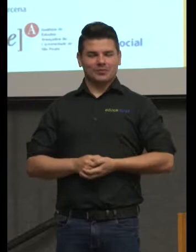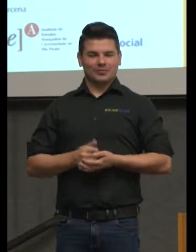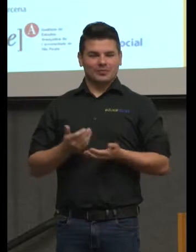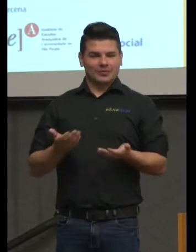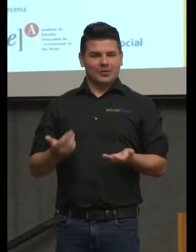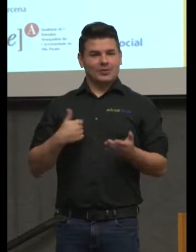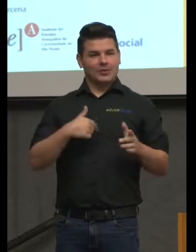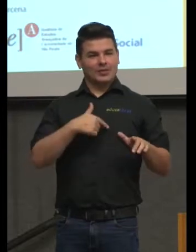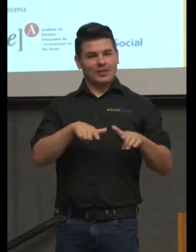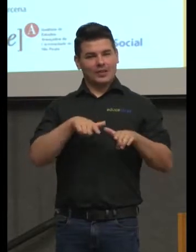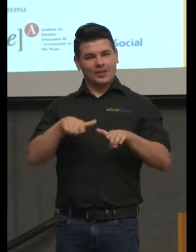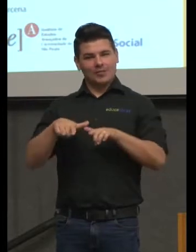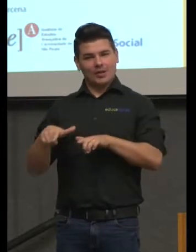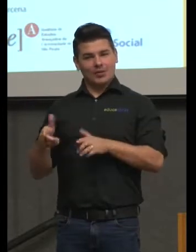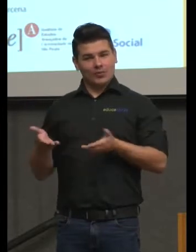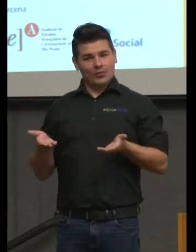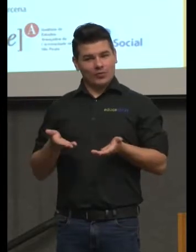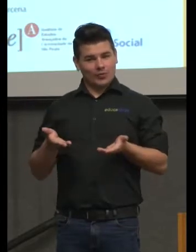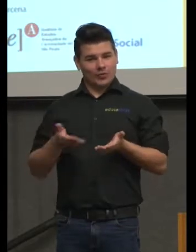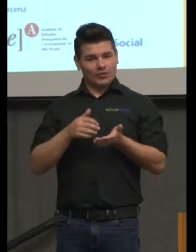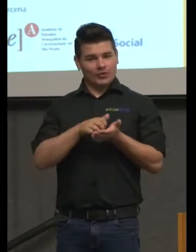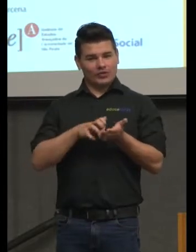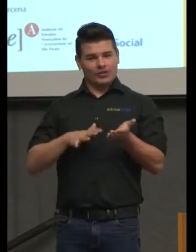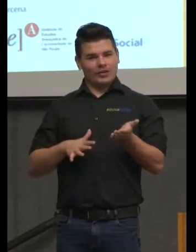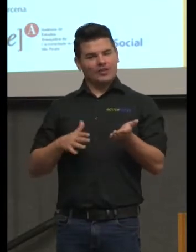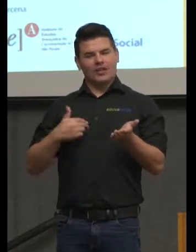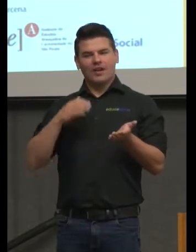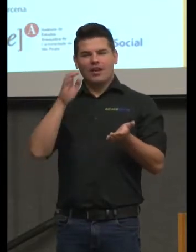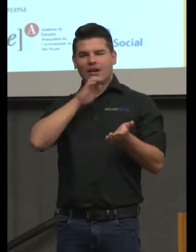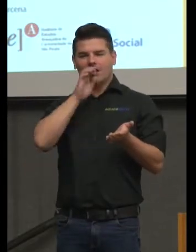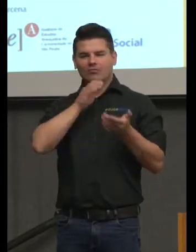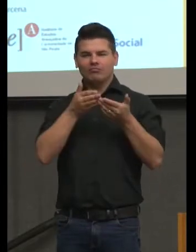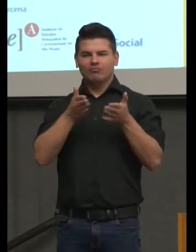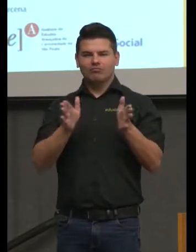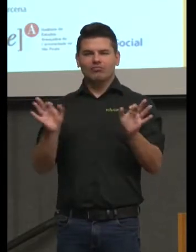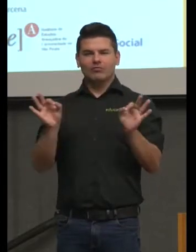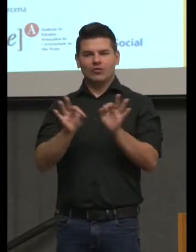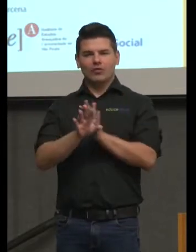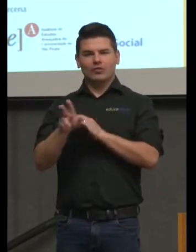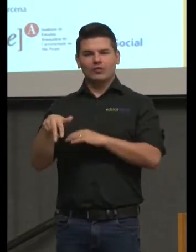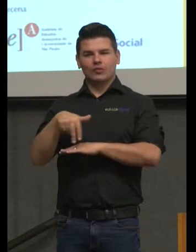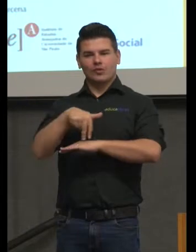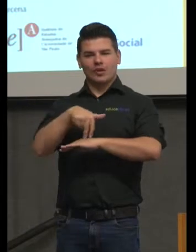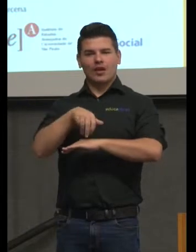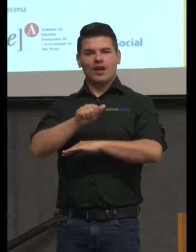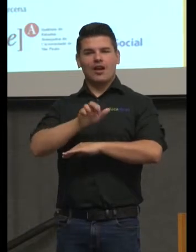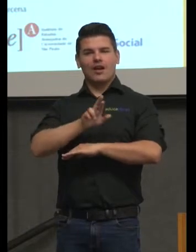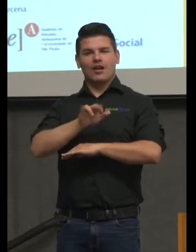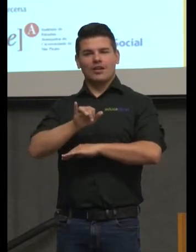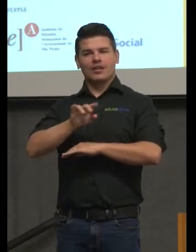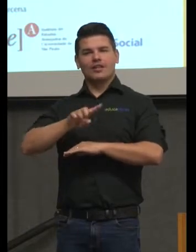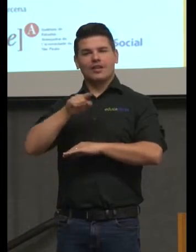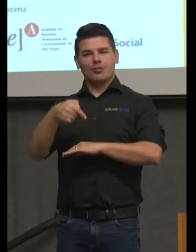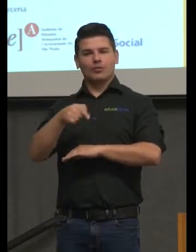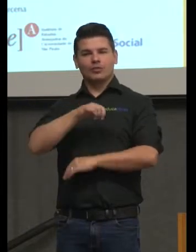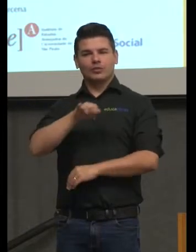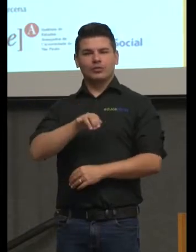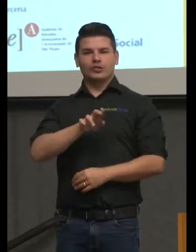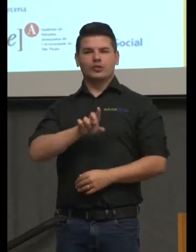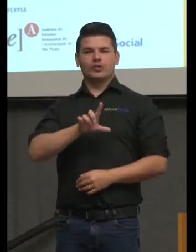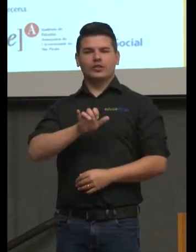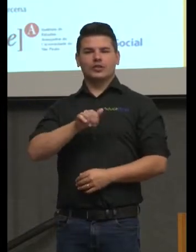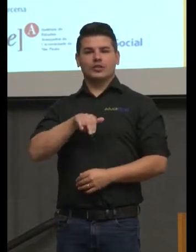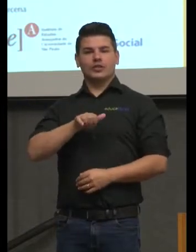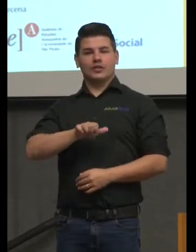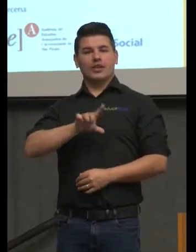atividades de hoje, após essa rápida abertura, eu vou passar a palavra para o Ari e para a Juliana. Logo depois,